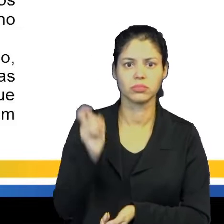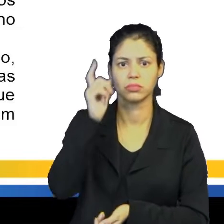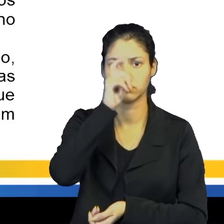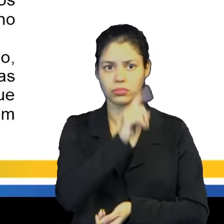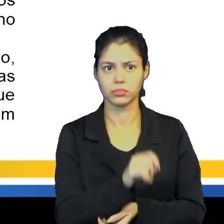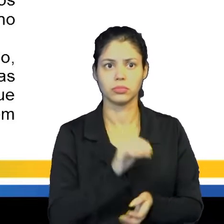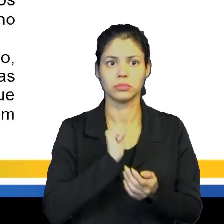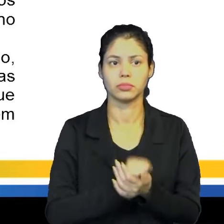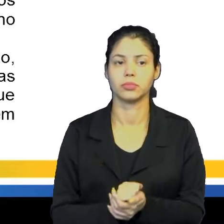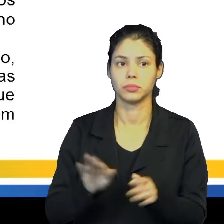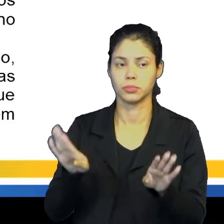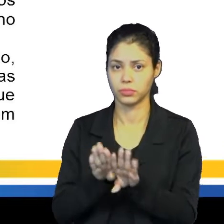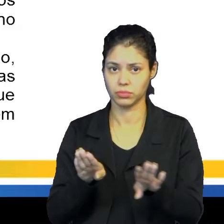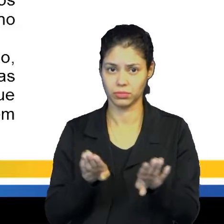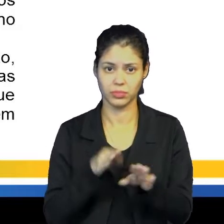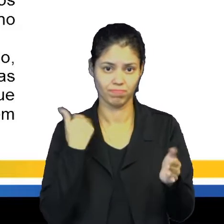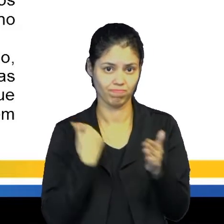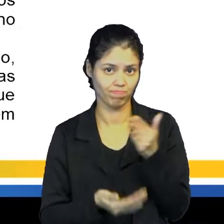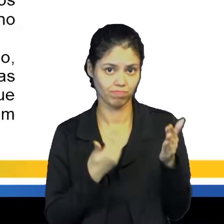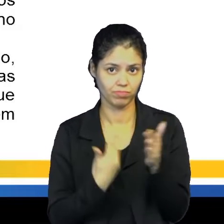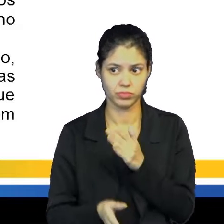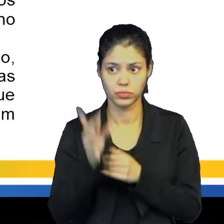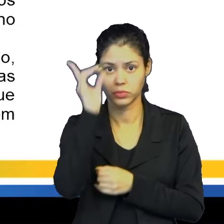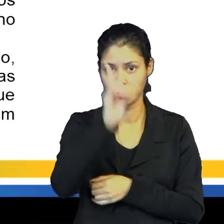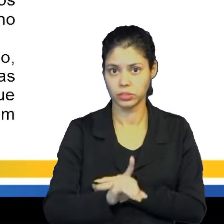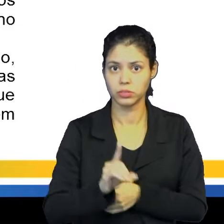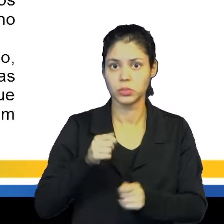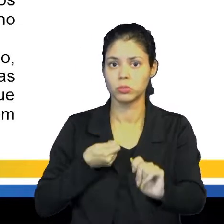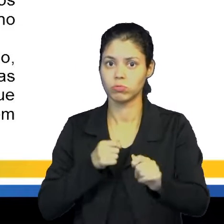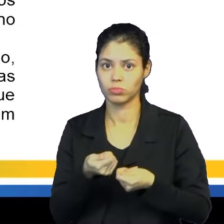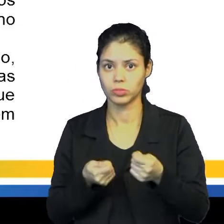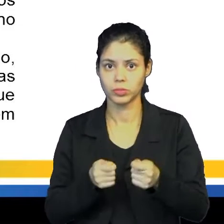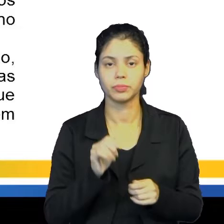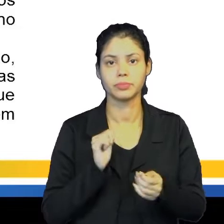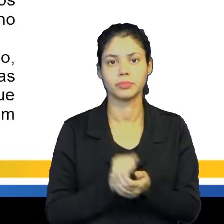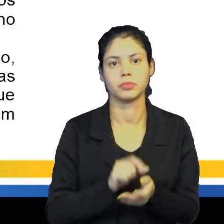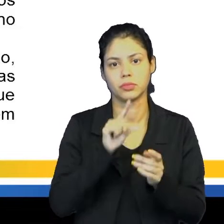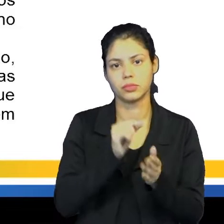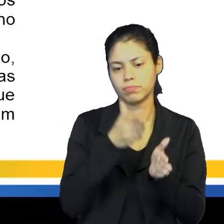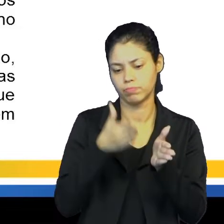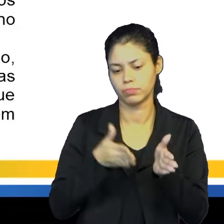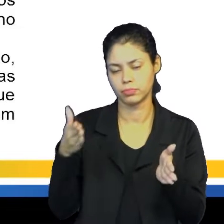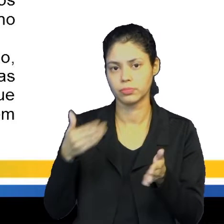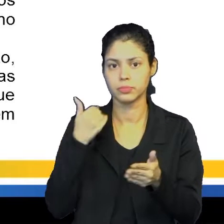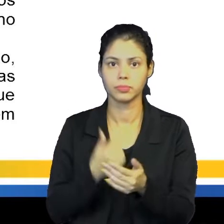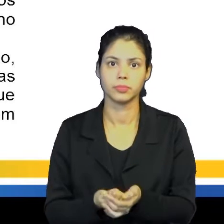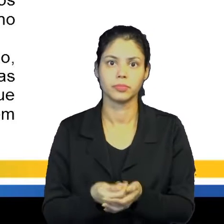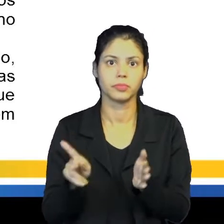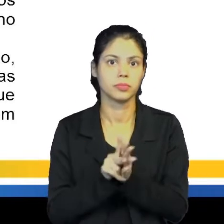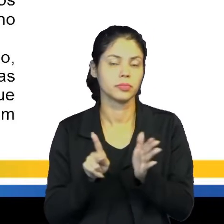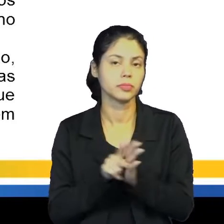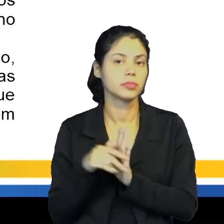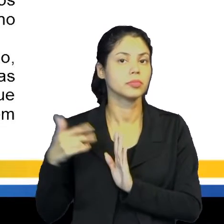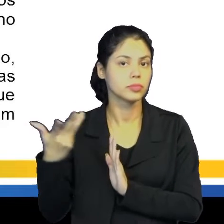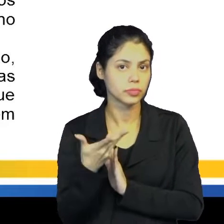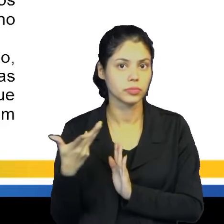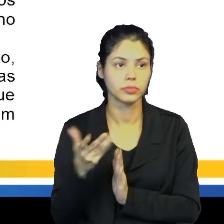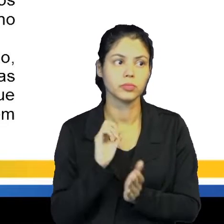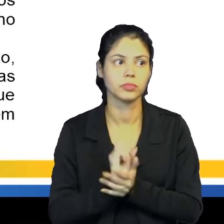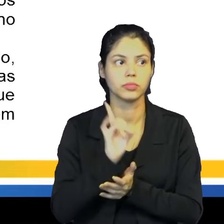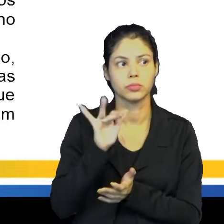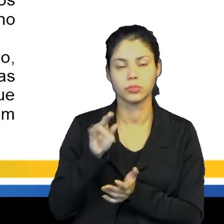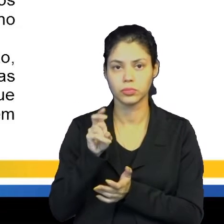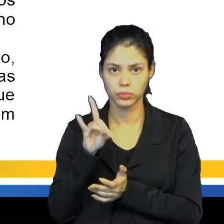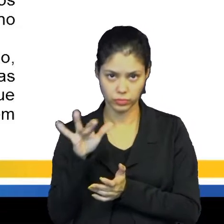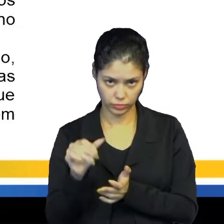comando, né, desse assentamento e perdeu o direito de governá-lo. Pouco a pouco, os espanhóis foram estabelecendo ali as bases da colonização